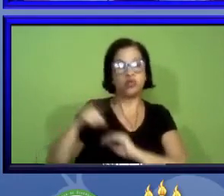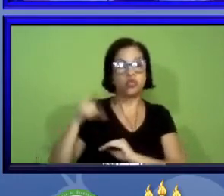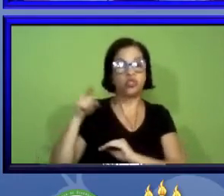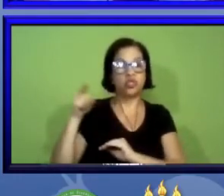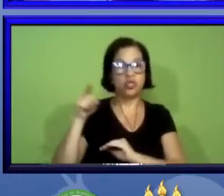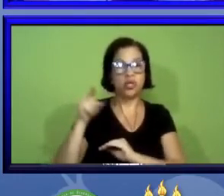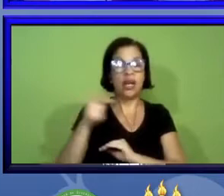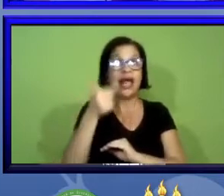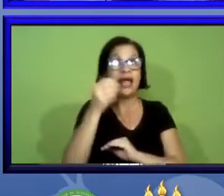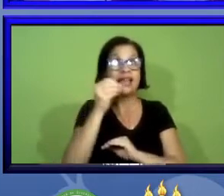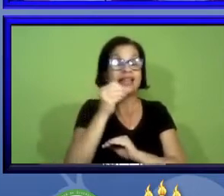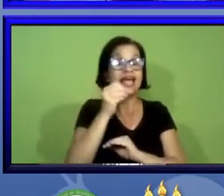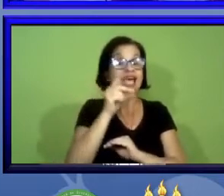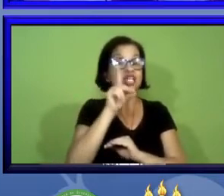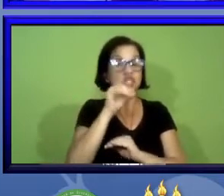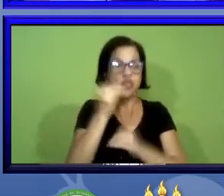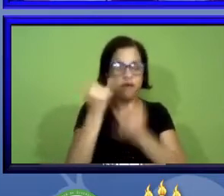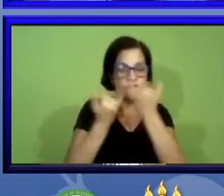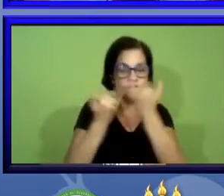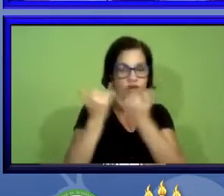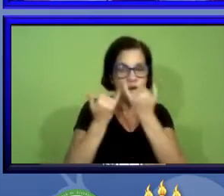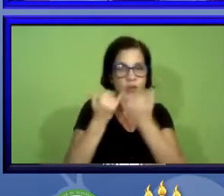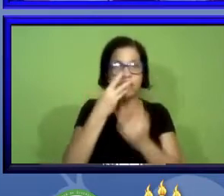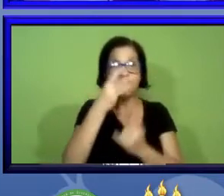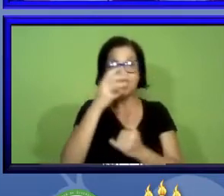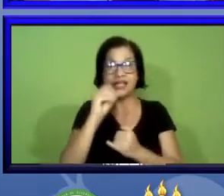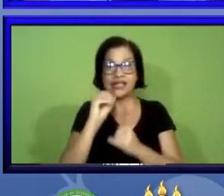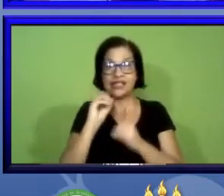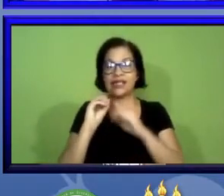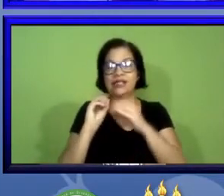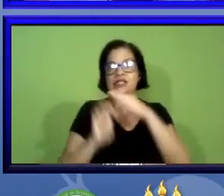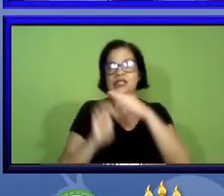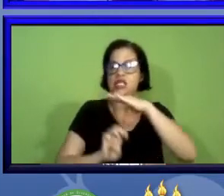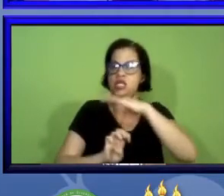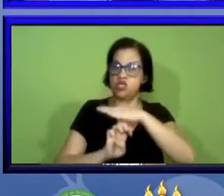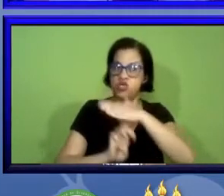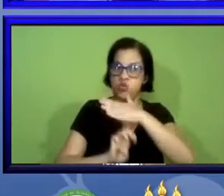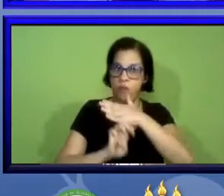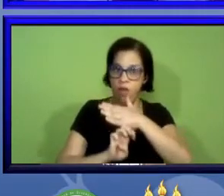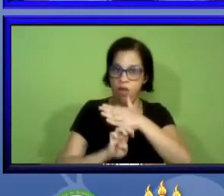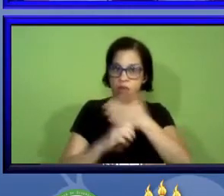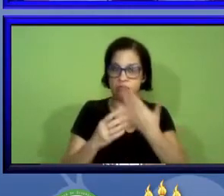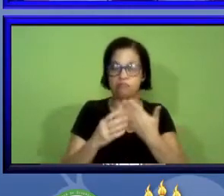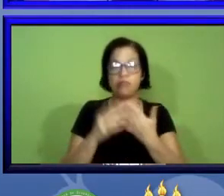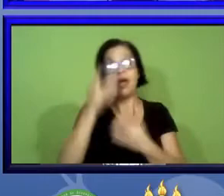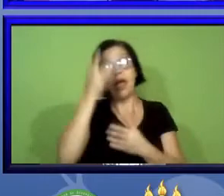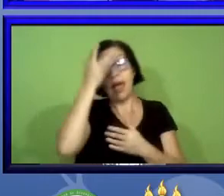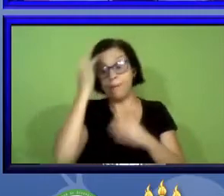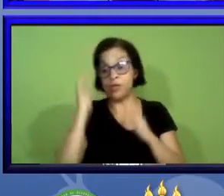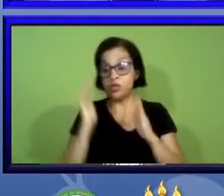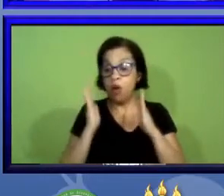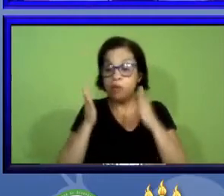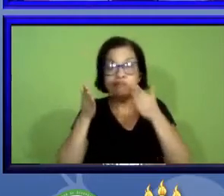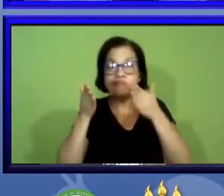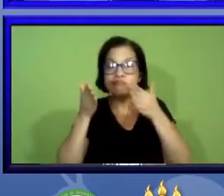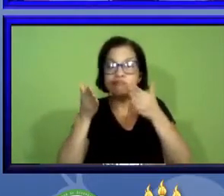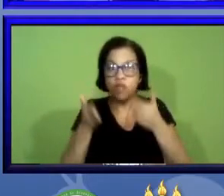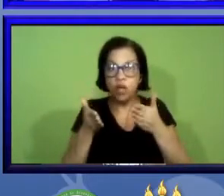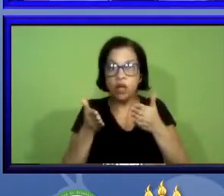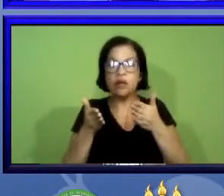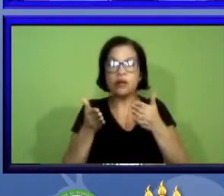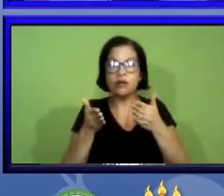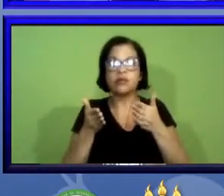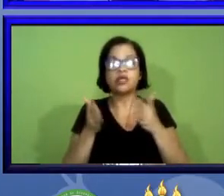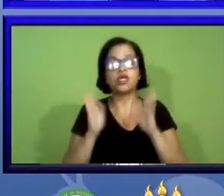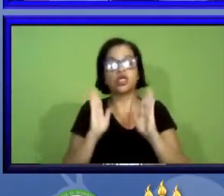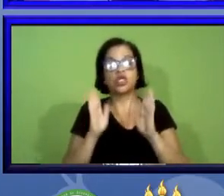10 dias obter informações de 300 espécies e aí a pessoa quando chega lá ele já está